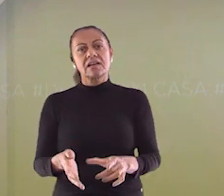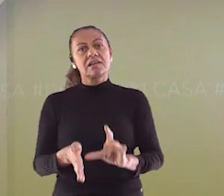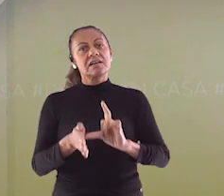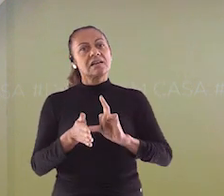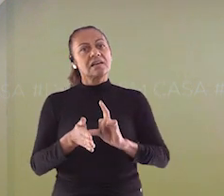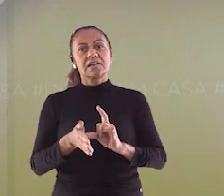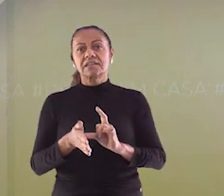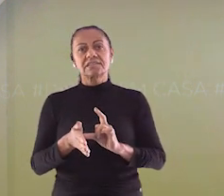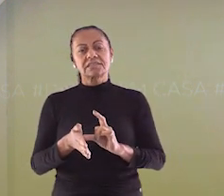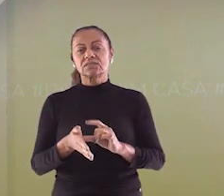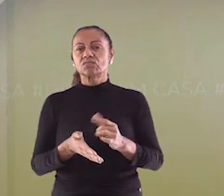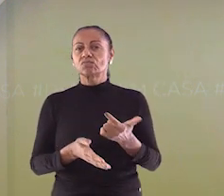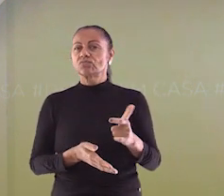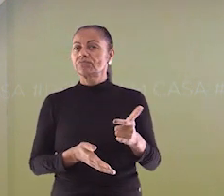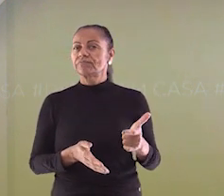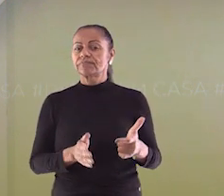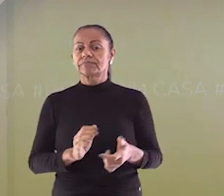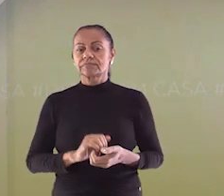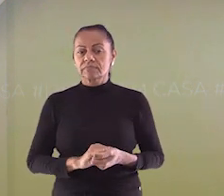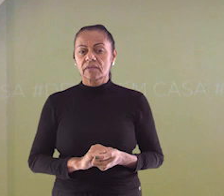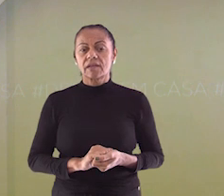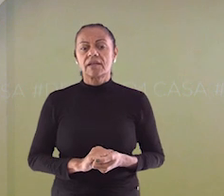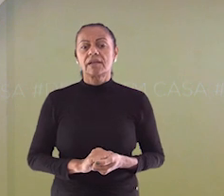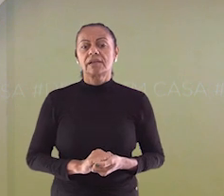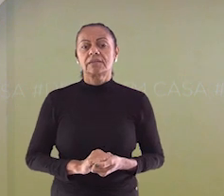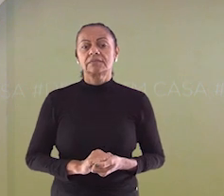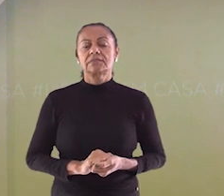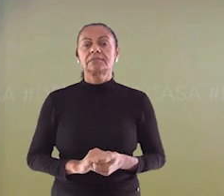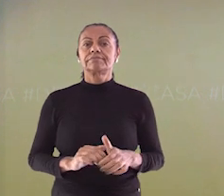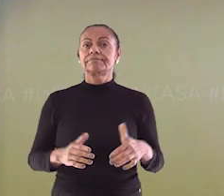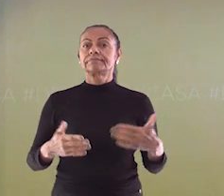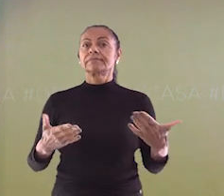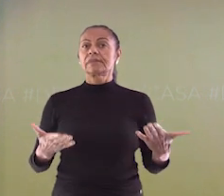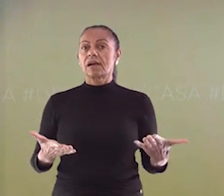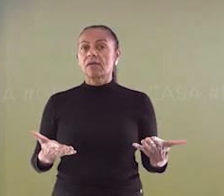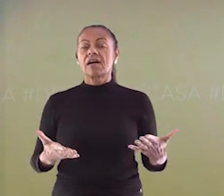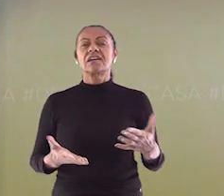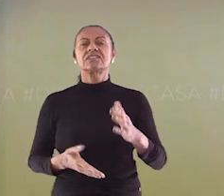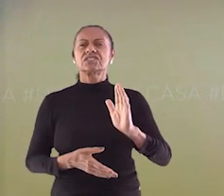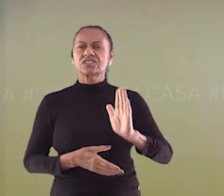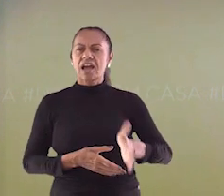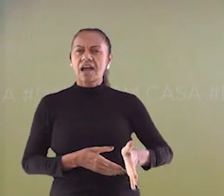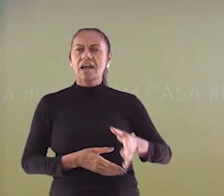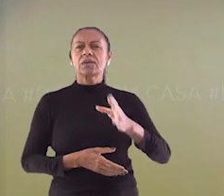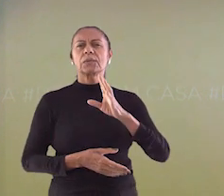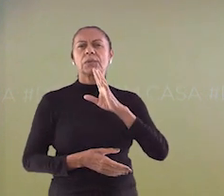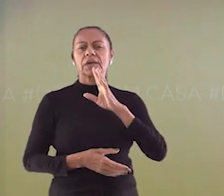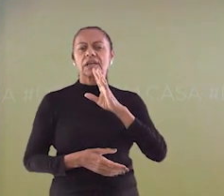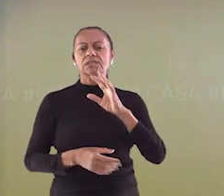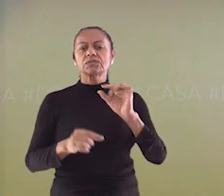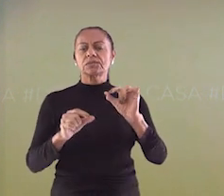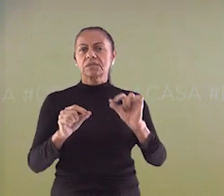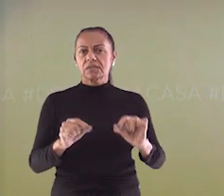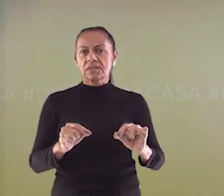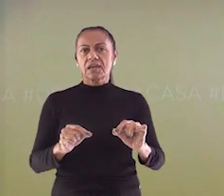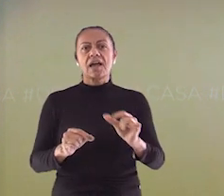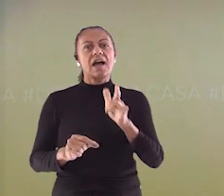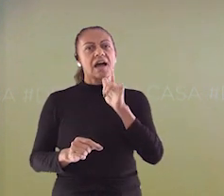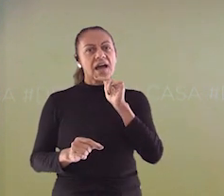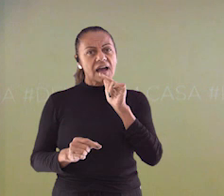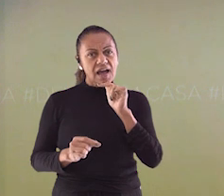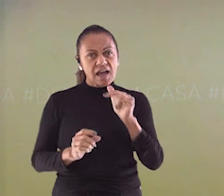espaços, onde antes não existia curso d'água. E é o que cabe àquela velha história.